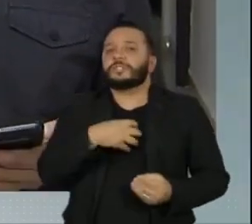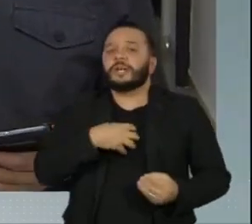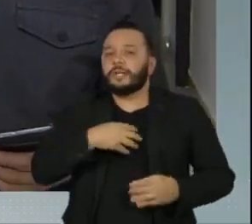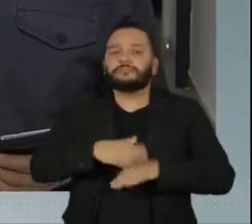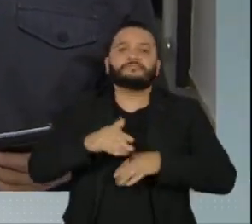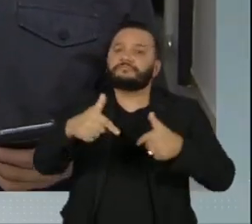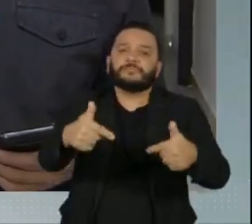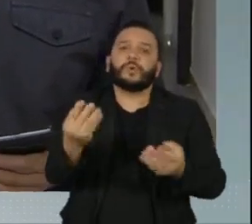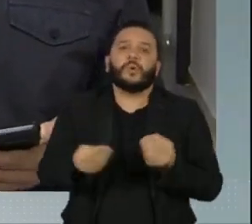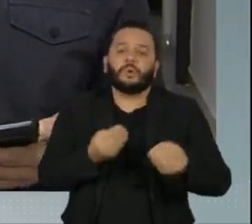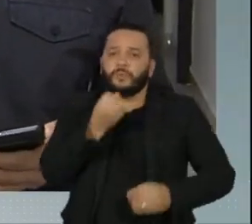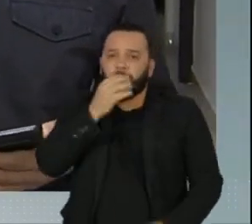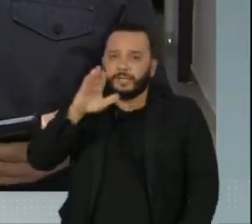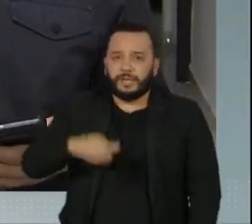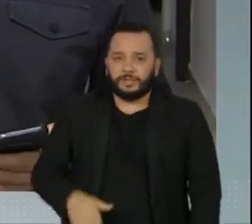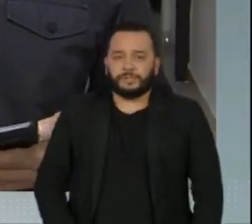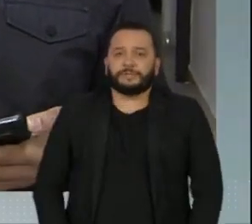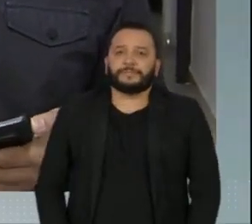Boa tarde, Felipe.